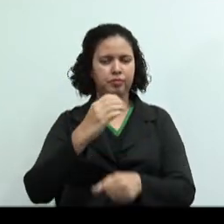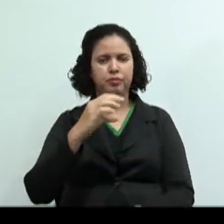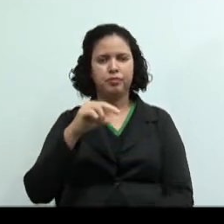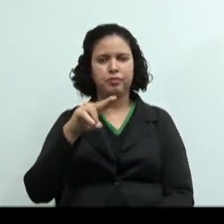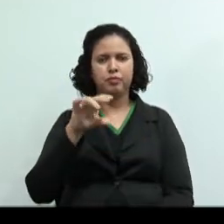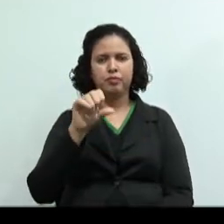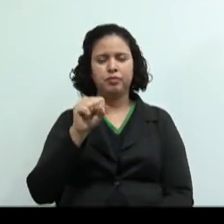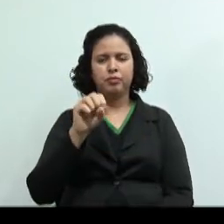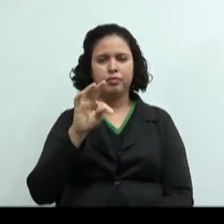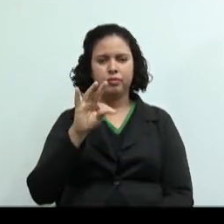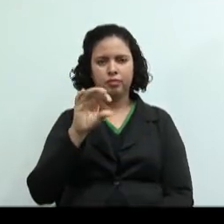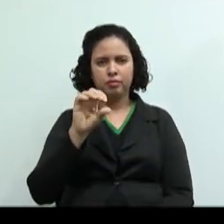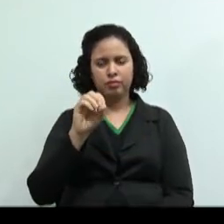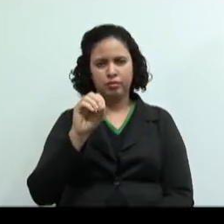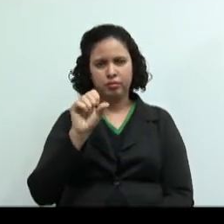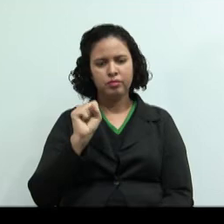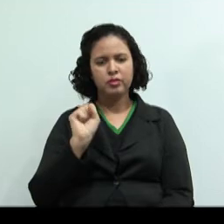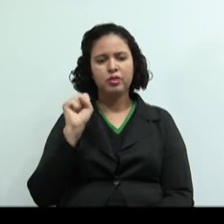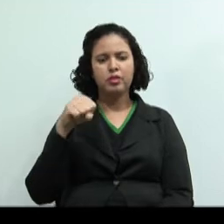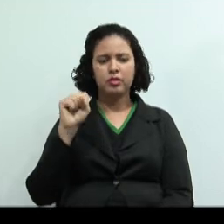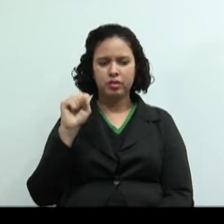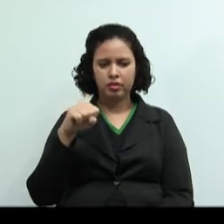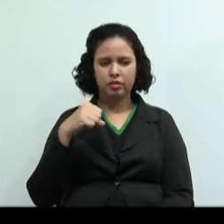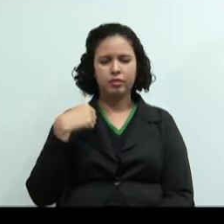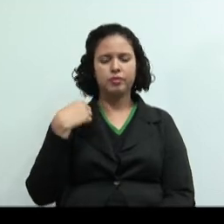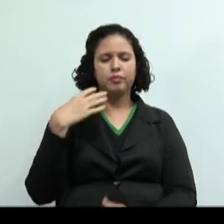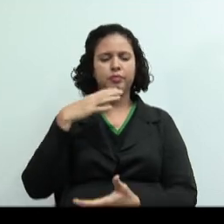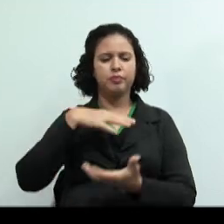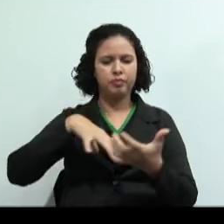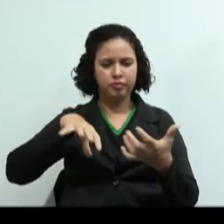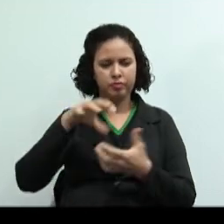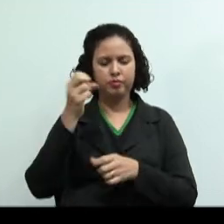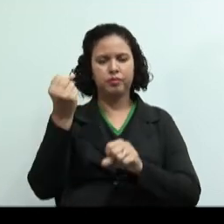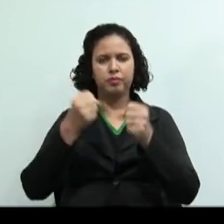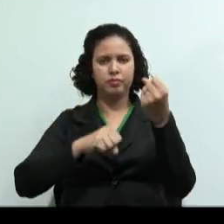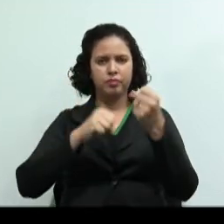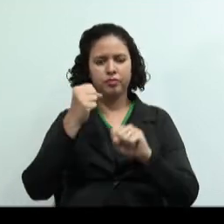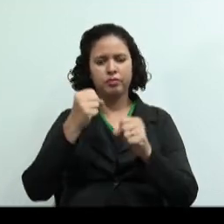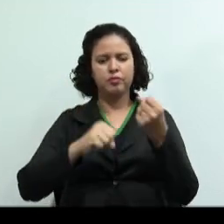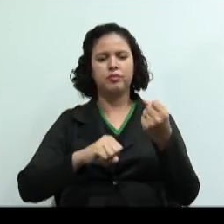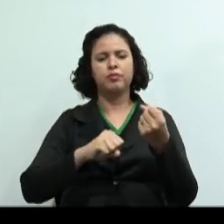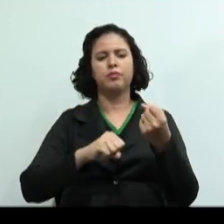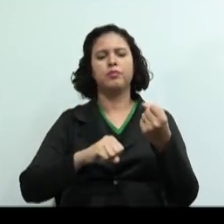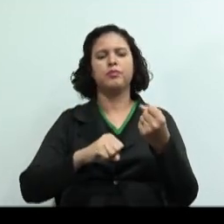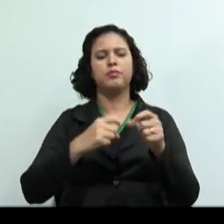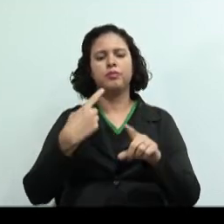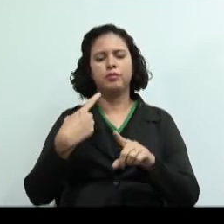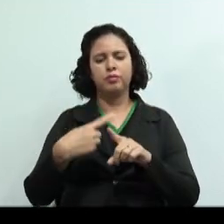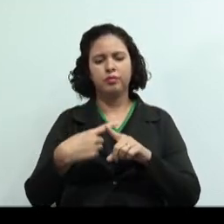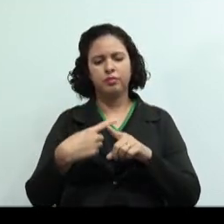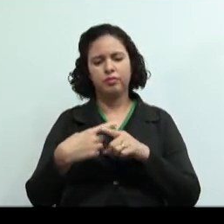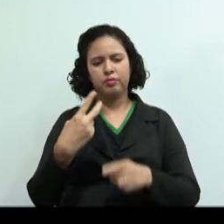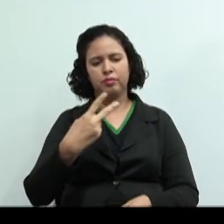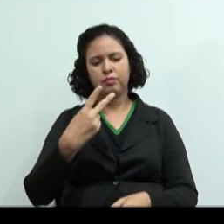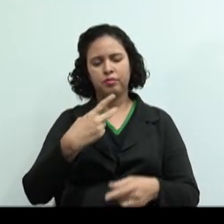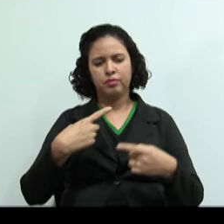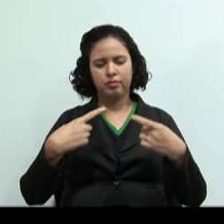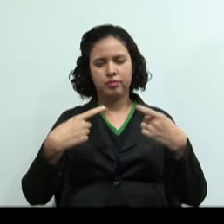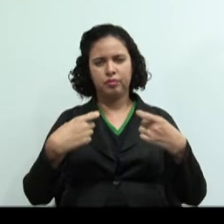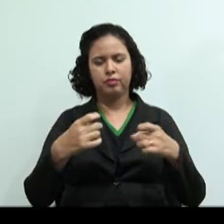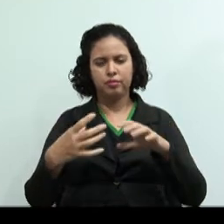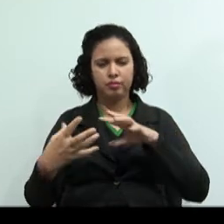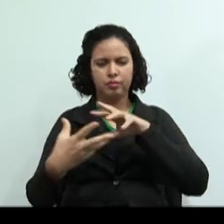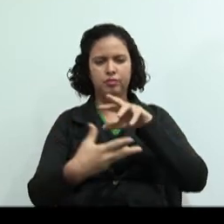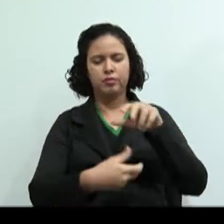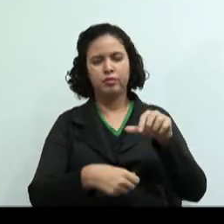industrial, a crise econômica de 1929, a segunda guerra mundial e a globalização. Vamos agora para a